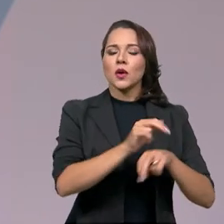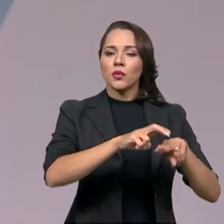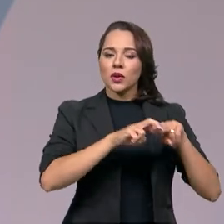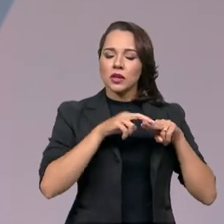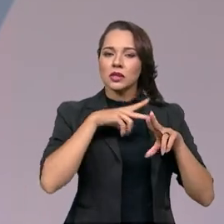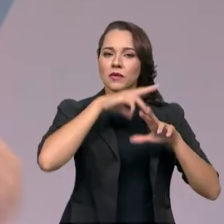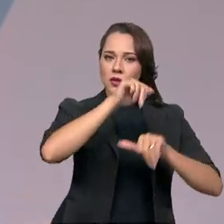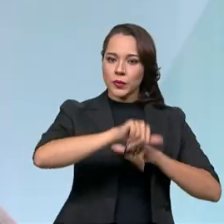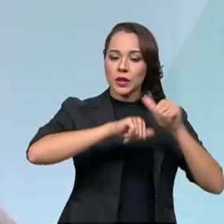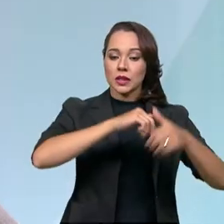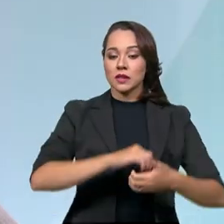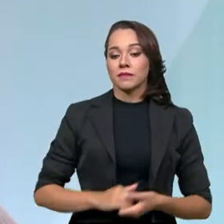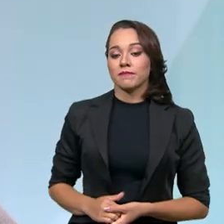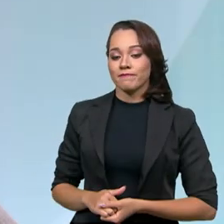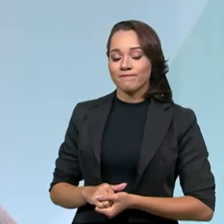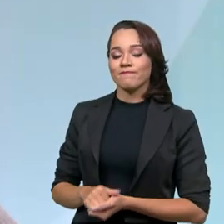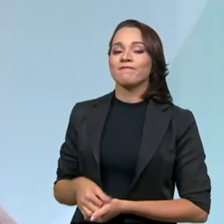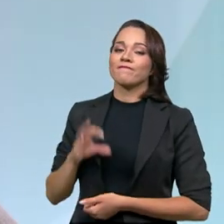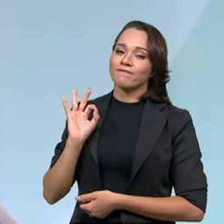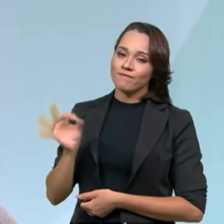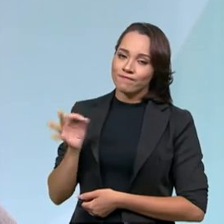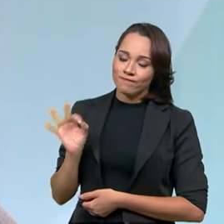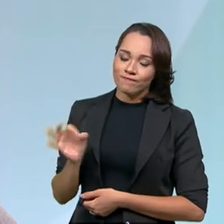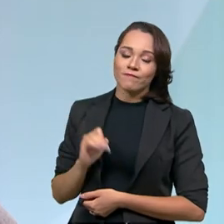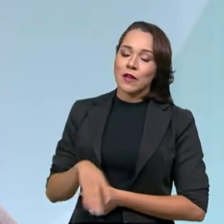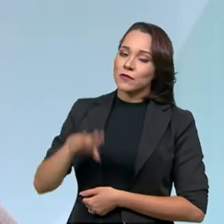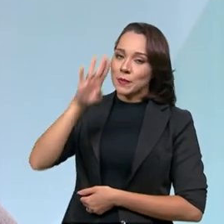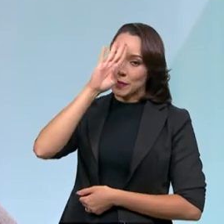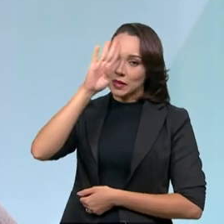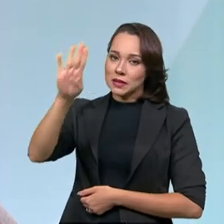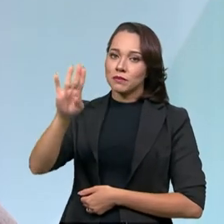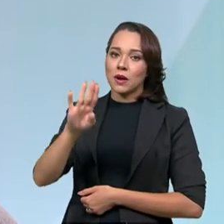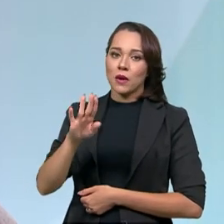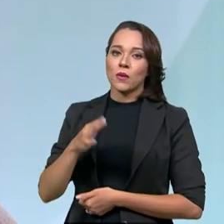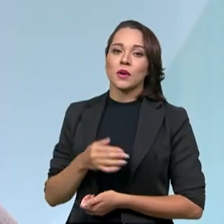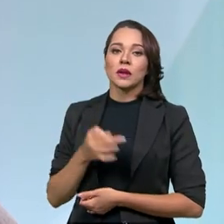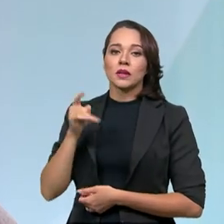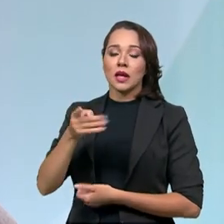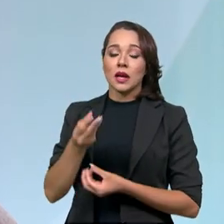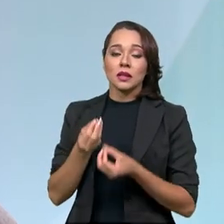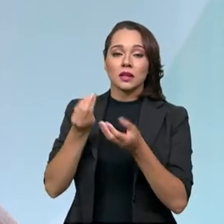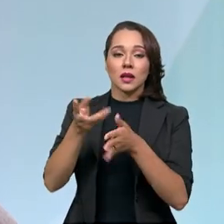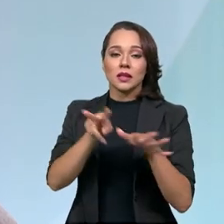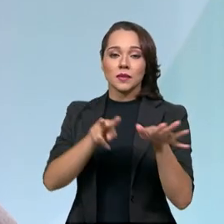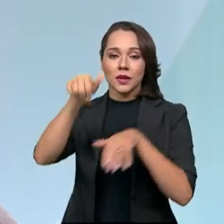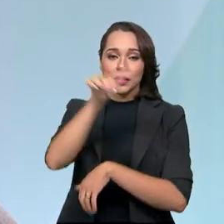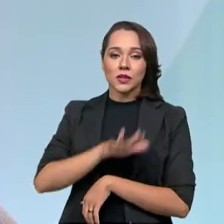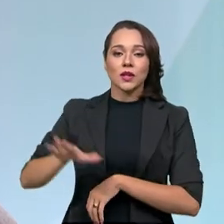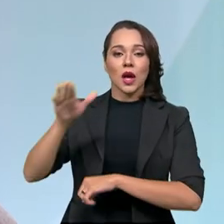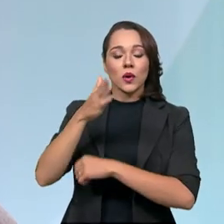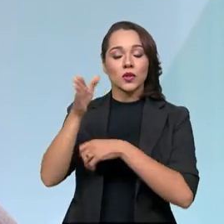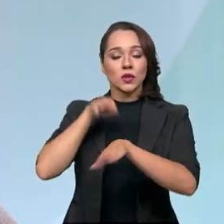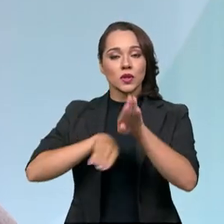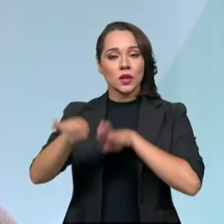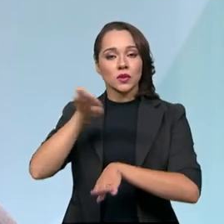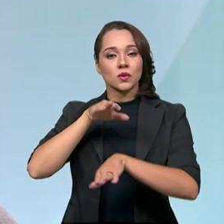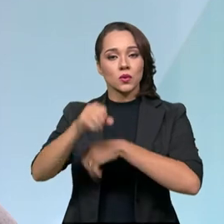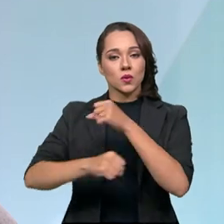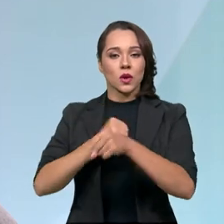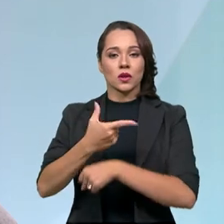houve essa transformação? Sem dúvida. Essa foi a principal entrega da Semana Nacional de Trânsito desse ano de 2021.